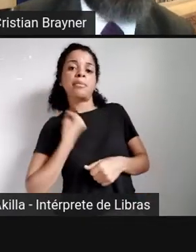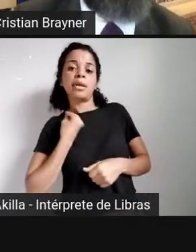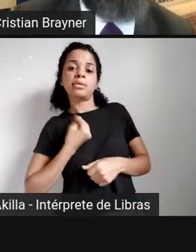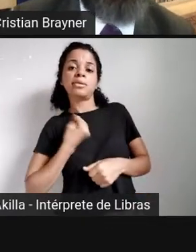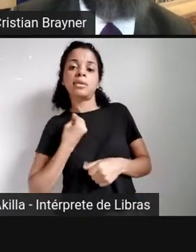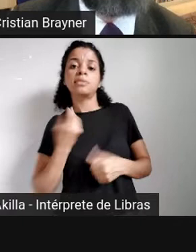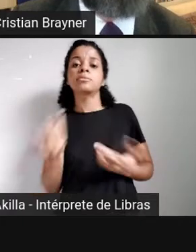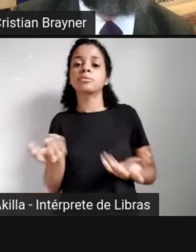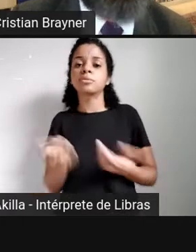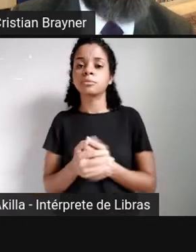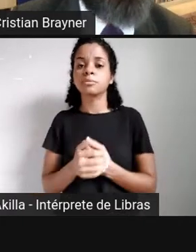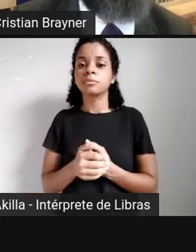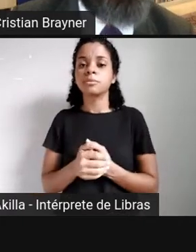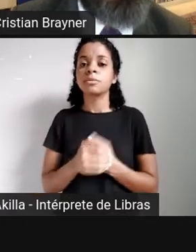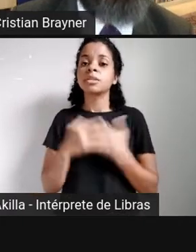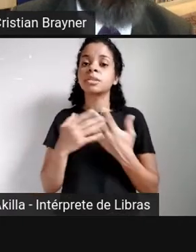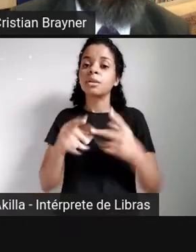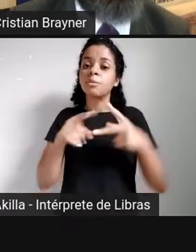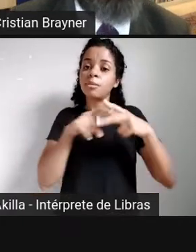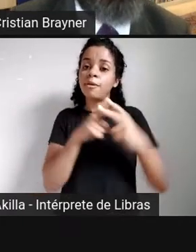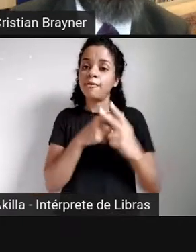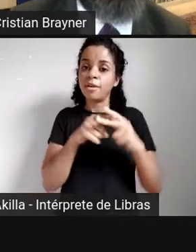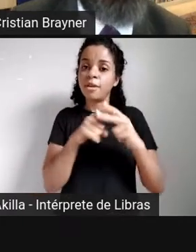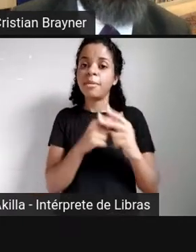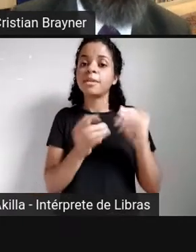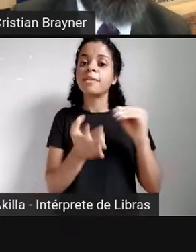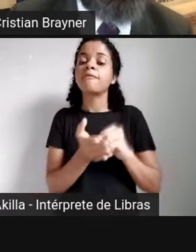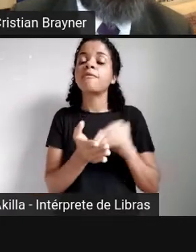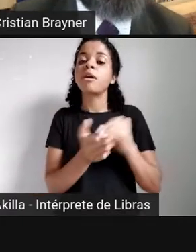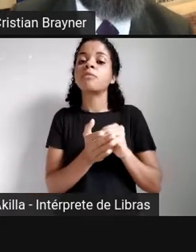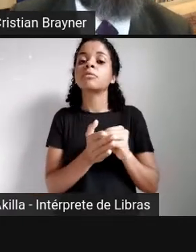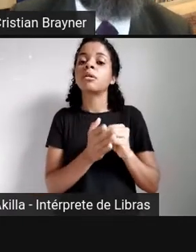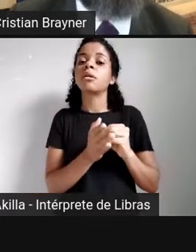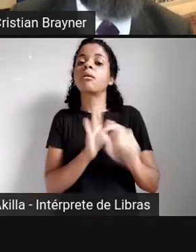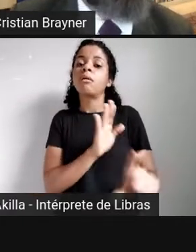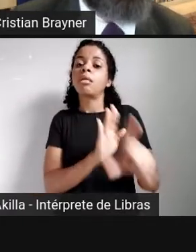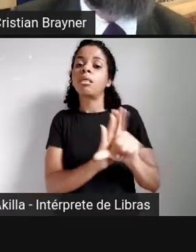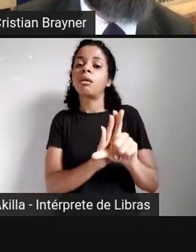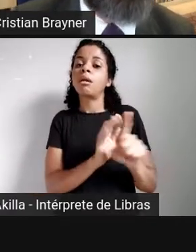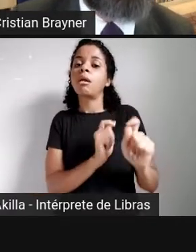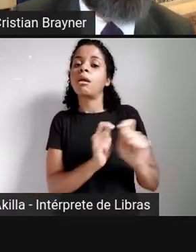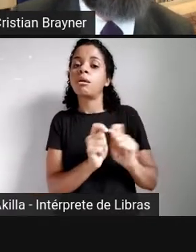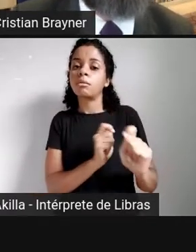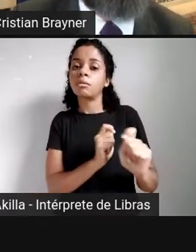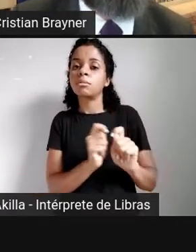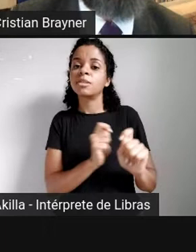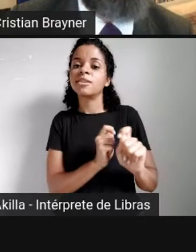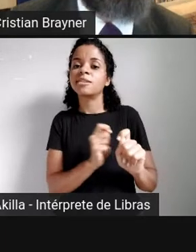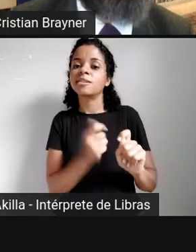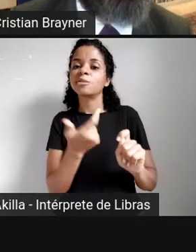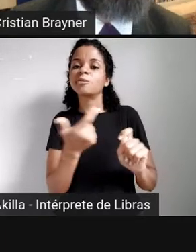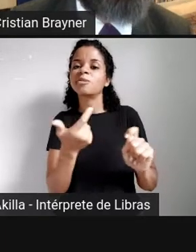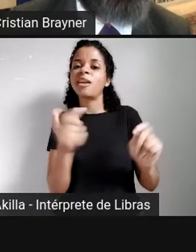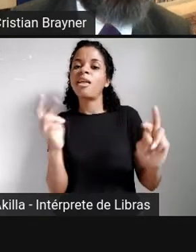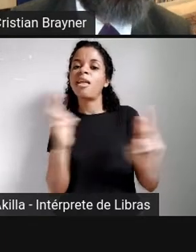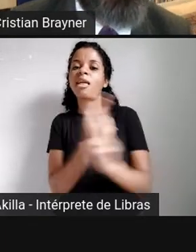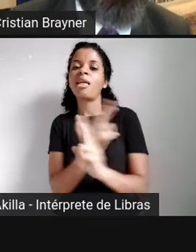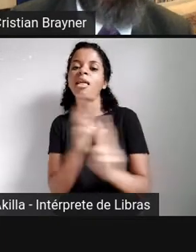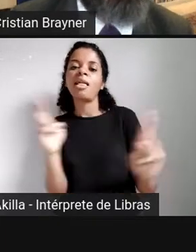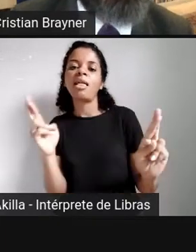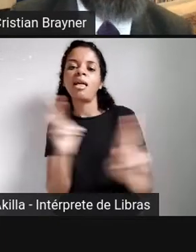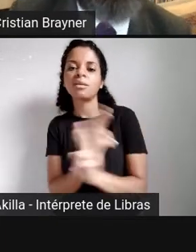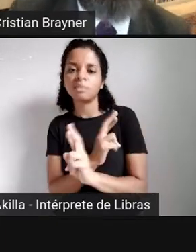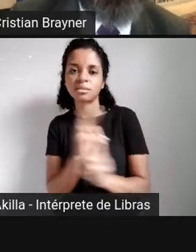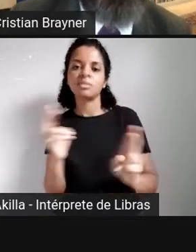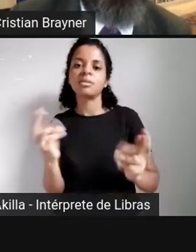ferramenta, pela falta de regulamentação, inclusive, ela se tornou não-relação. Então, é a divergência do princípio da alteridade